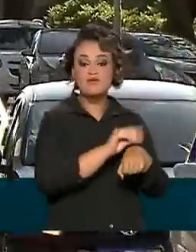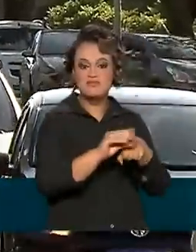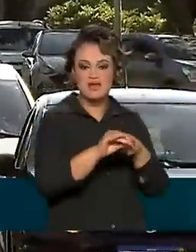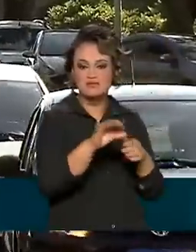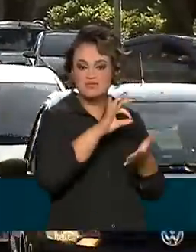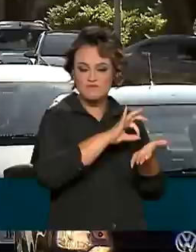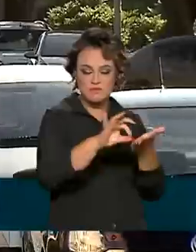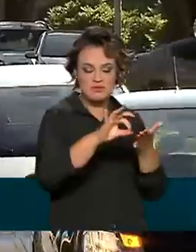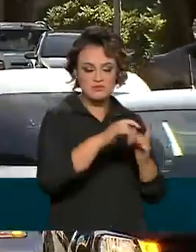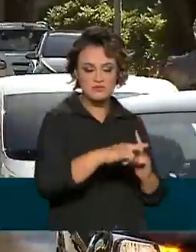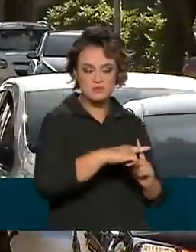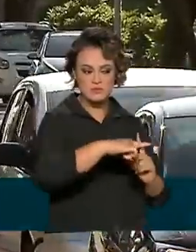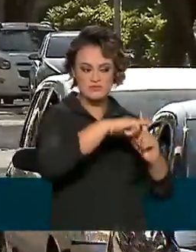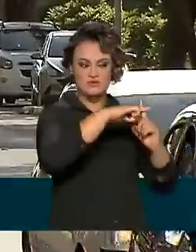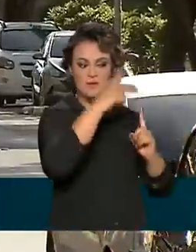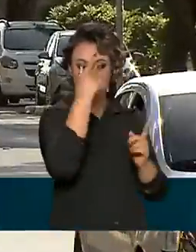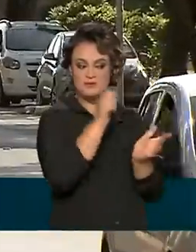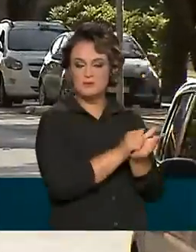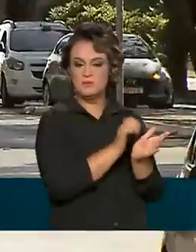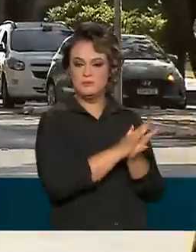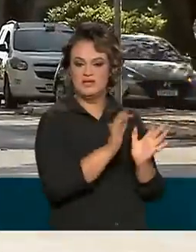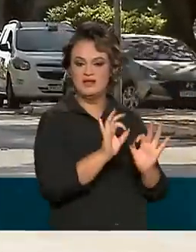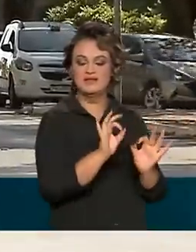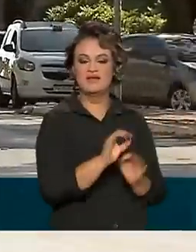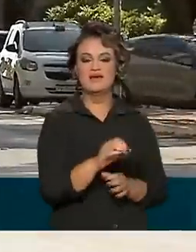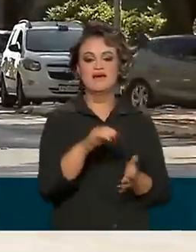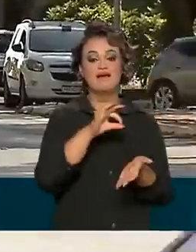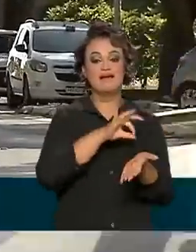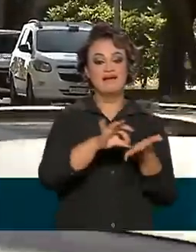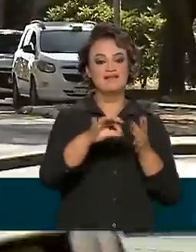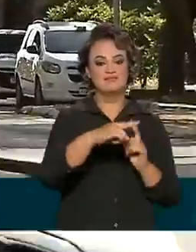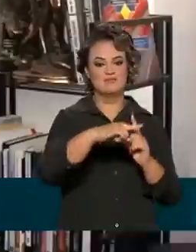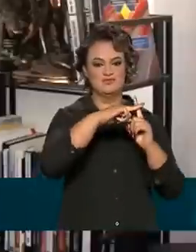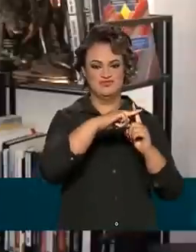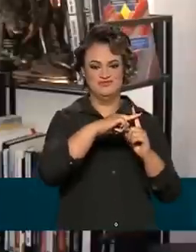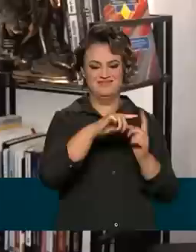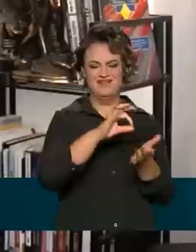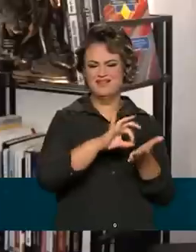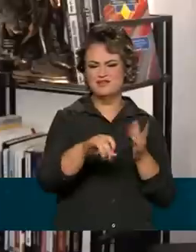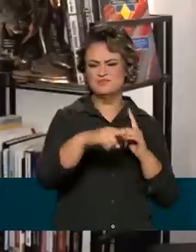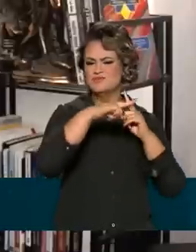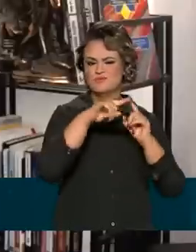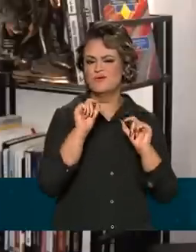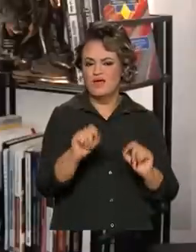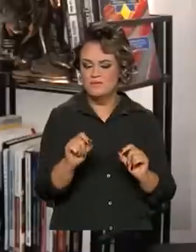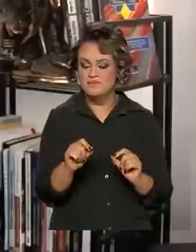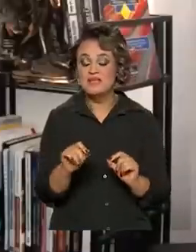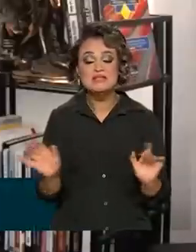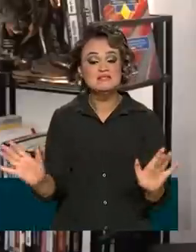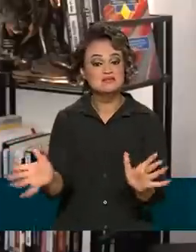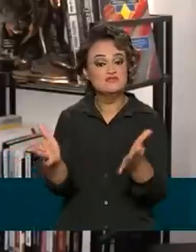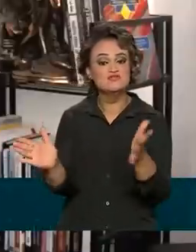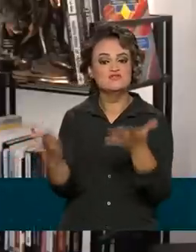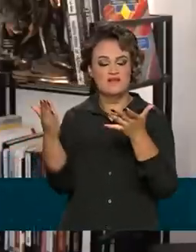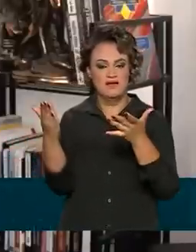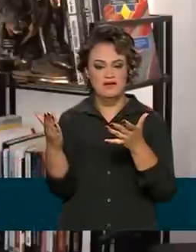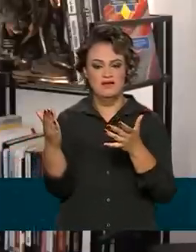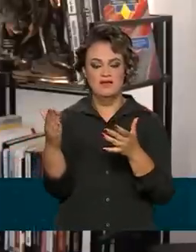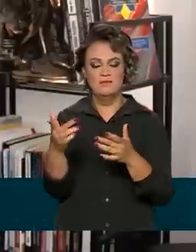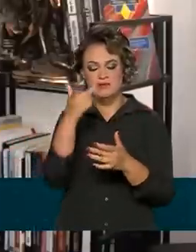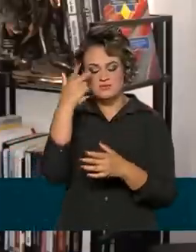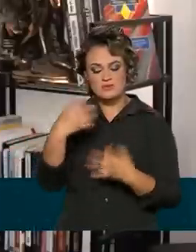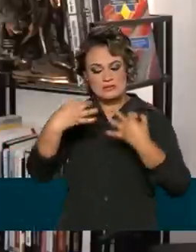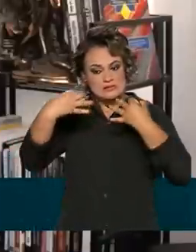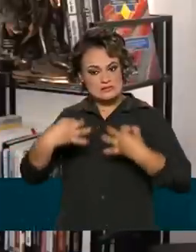Positivo de Condutores, conhecido como Cadastro Positivo. Visa justamente incentivar as boas